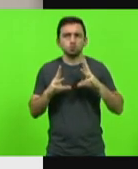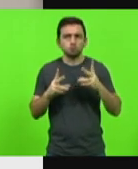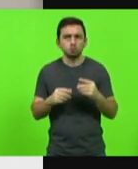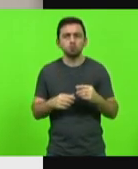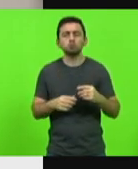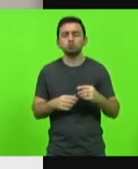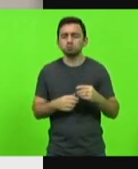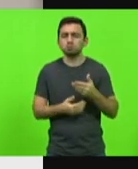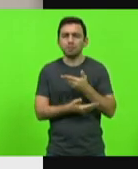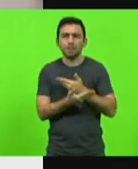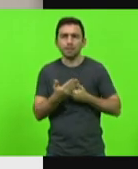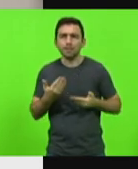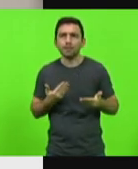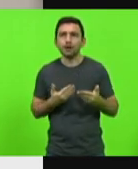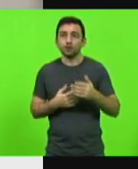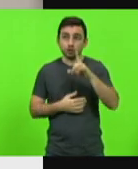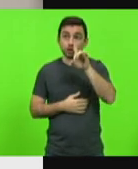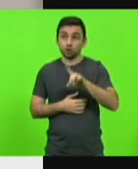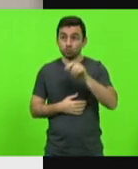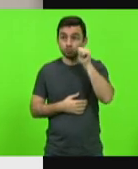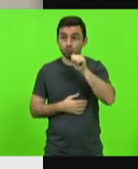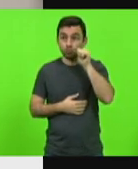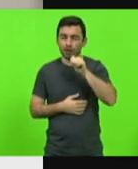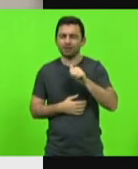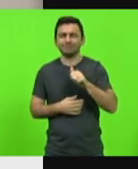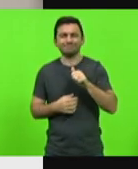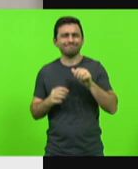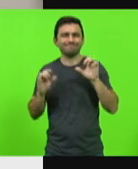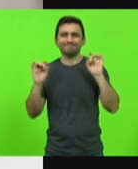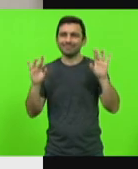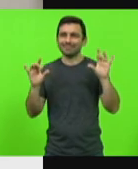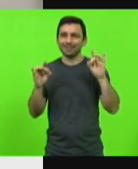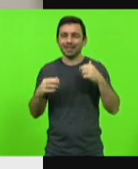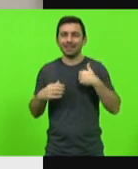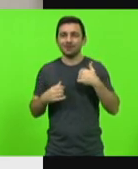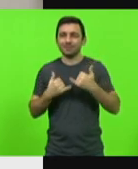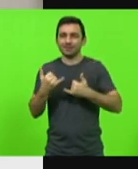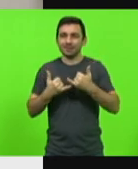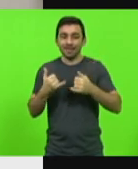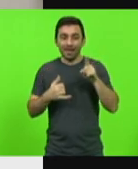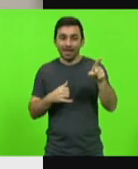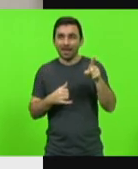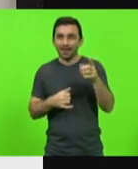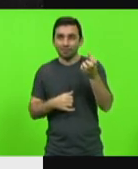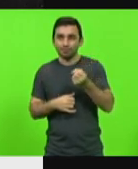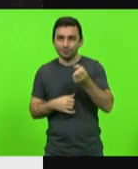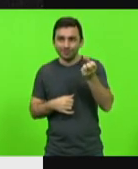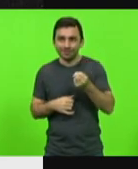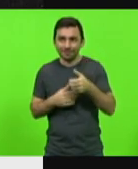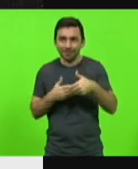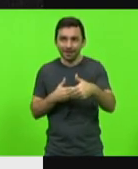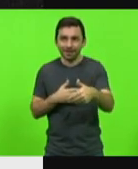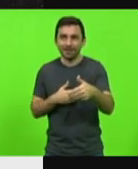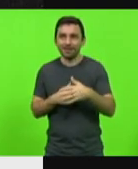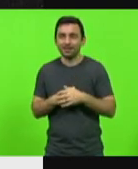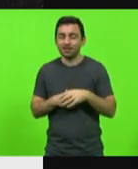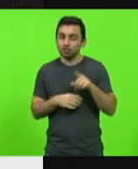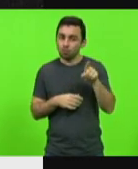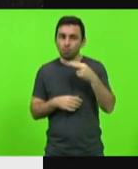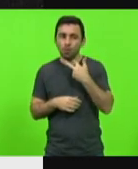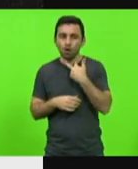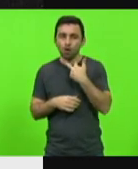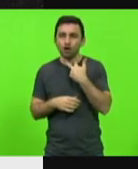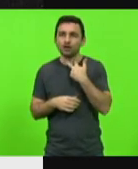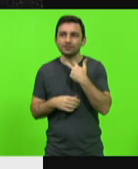envolvidas. Aqui a diretora que é maravilhosa, eu brinquei com ela, você está se aposentando, você não pode se aposentar, você tem que ficar mais um